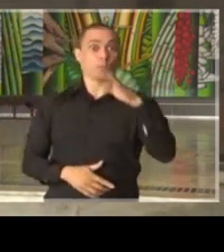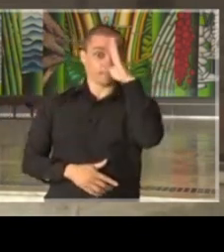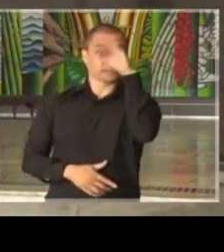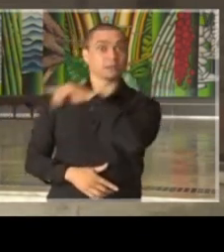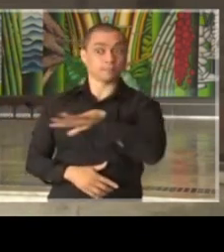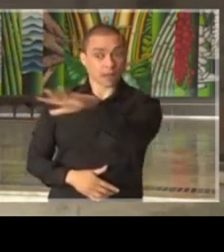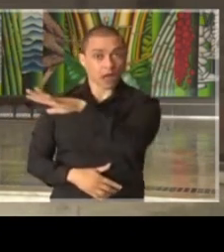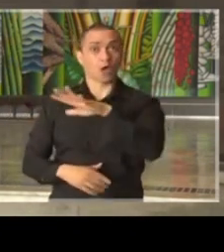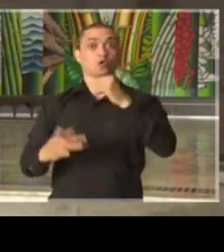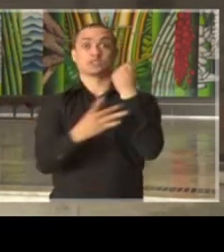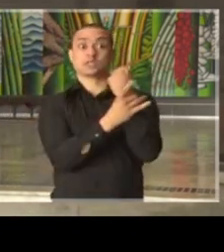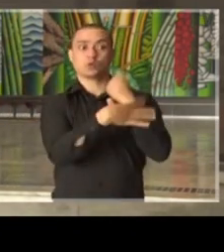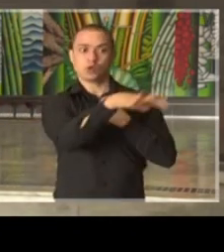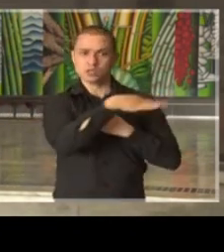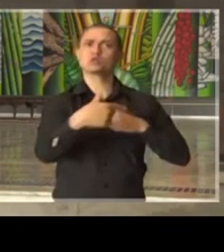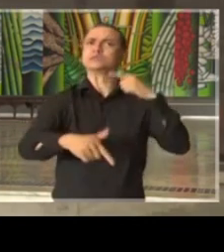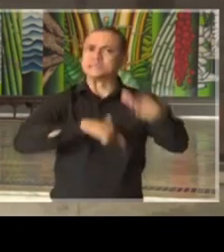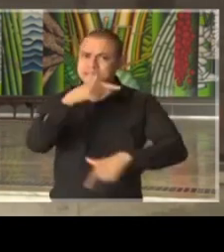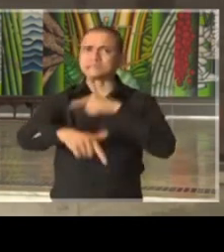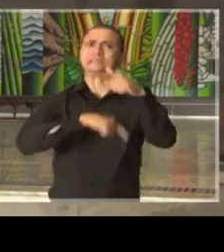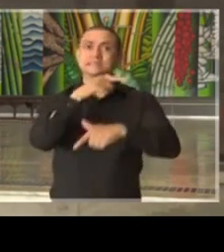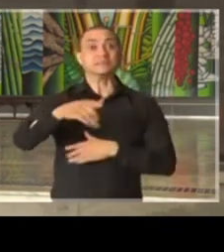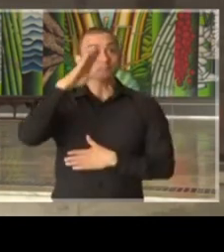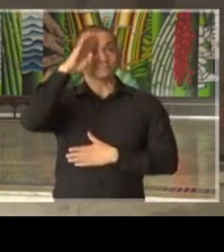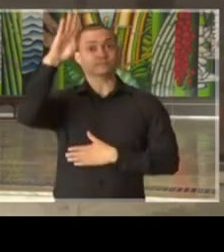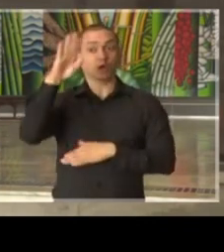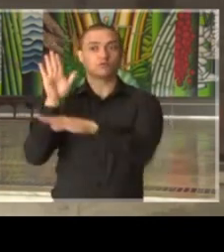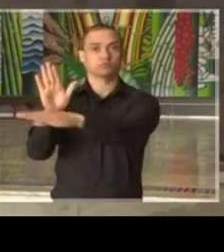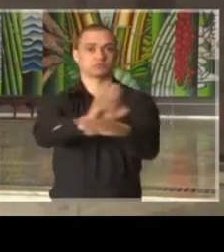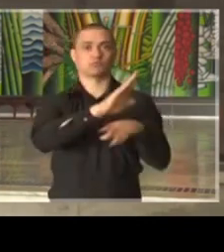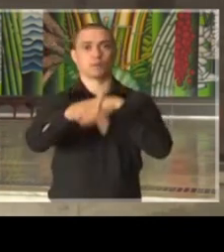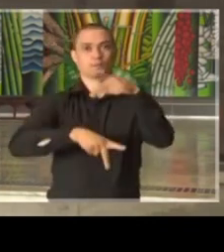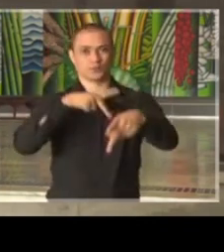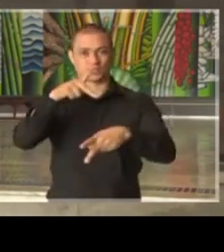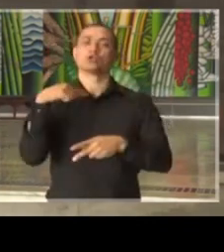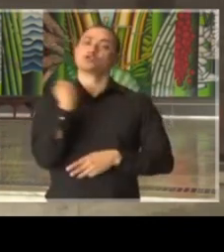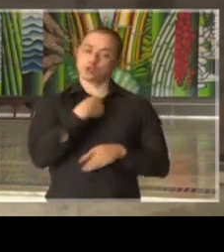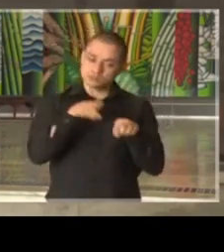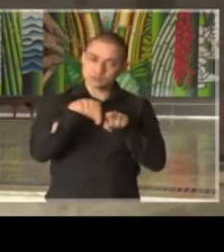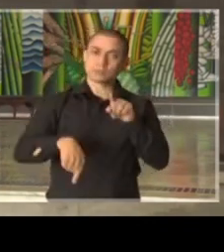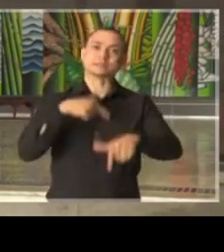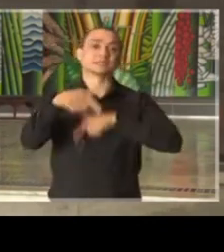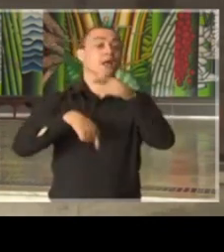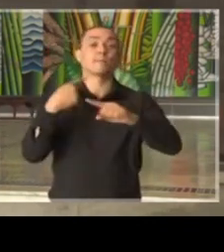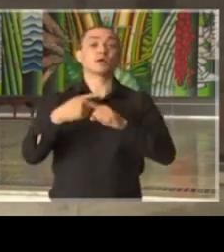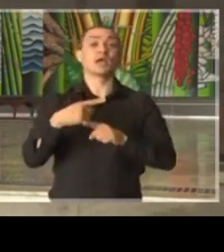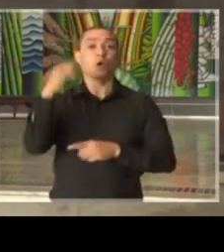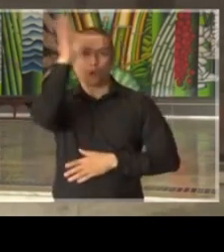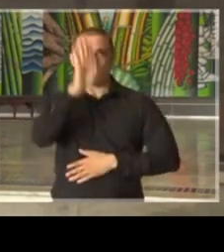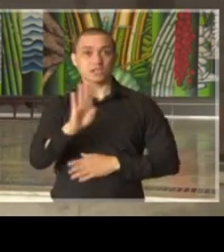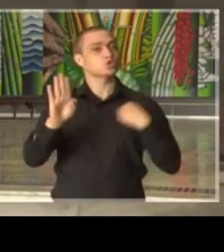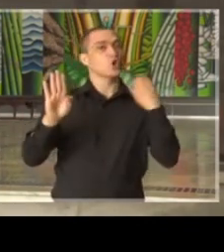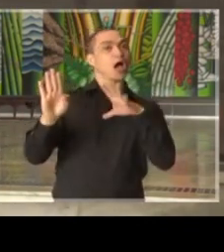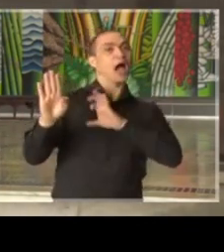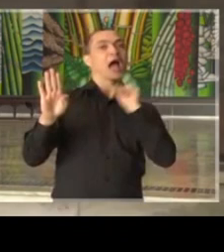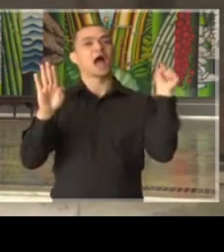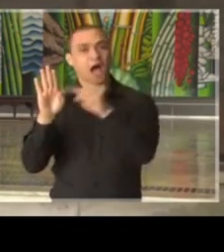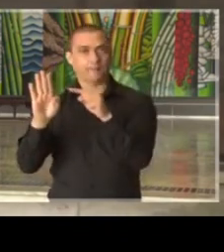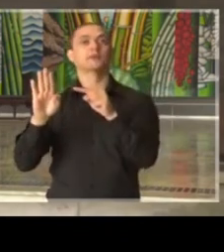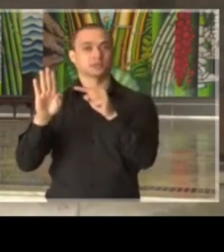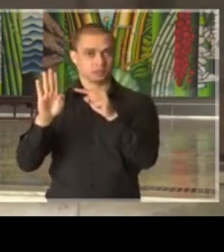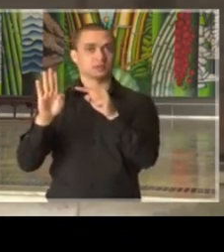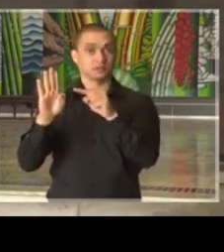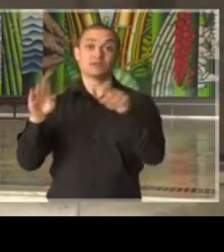da segurança, na prestação de serviços essenciais da população, estamos trabalhando porque nós amamos o nosso país, amamos o Brasil,